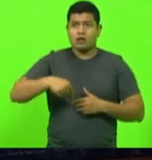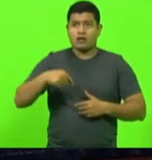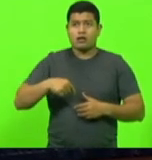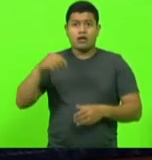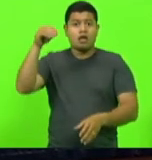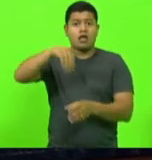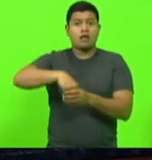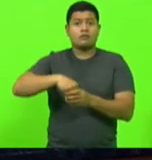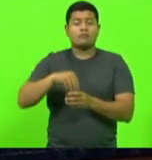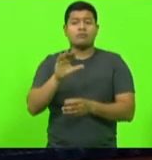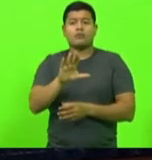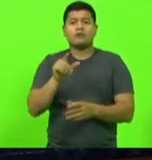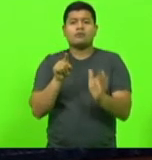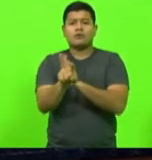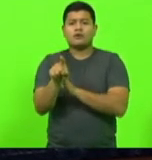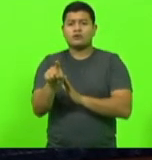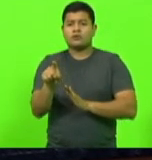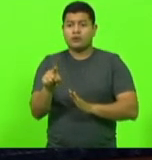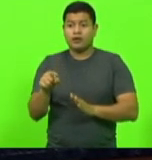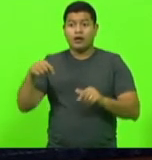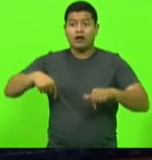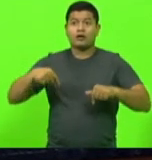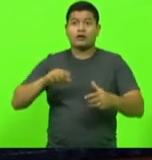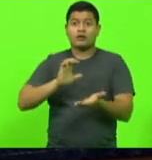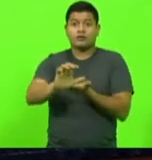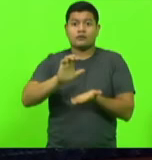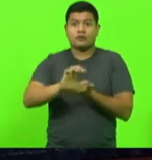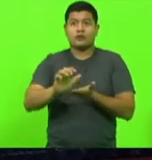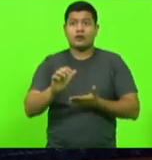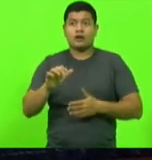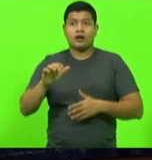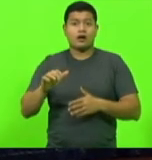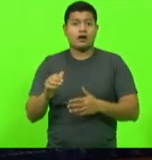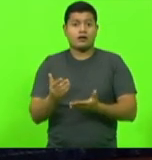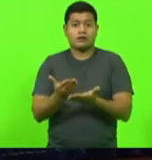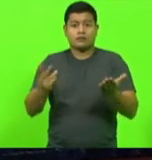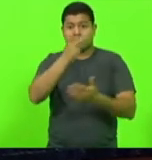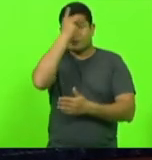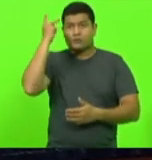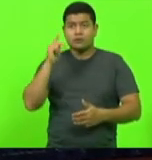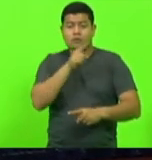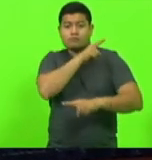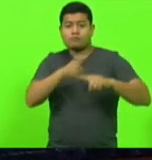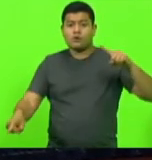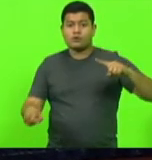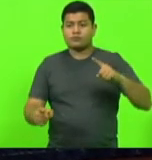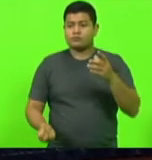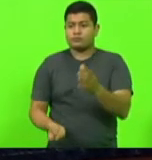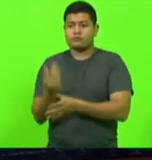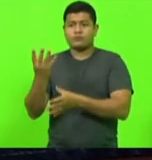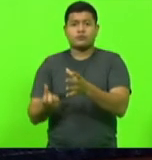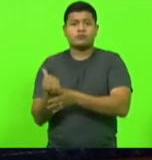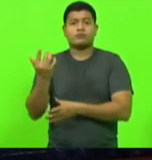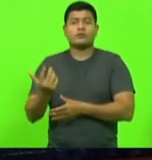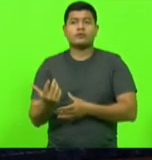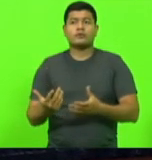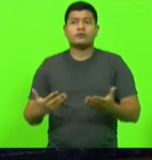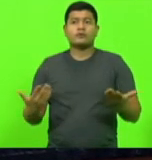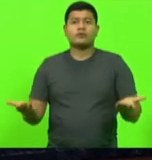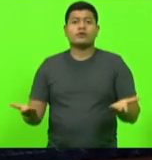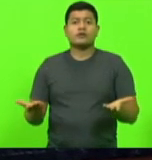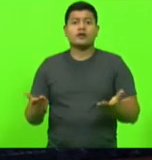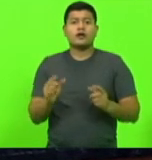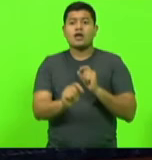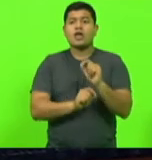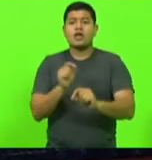que vai investir num país onde as pessoas foram proibidas de produzir? Quem que